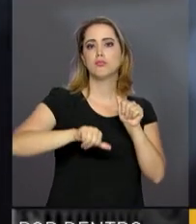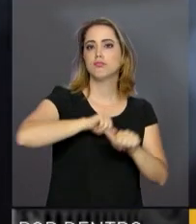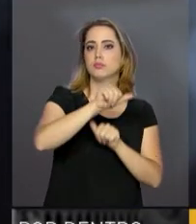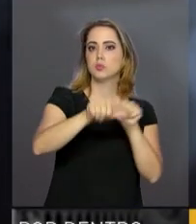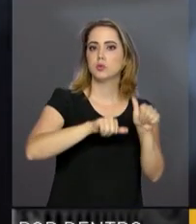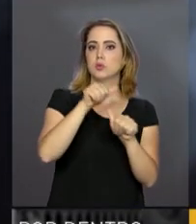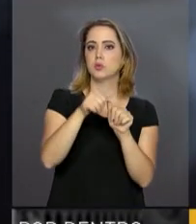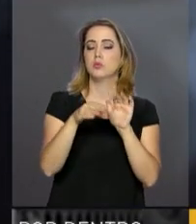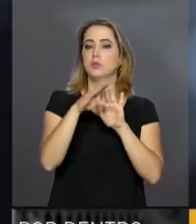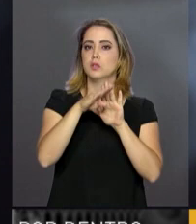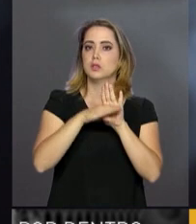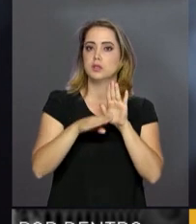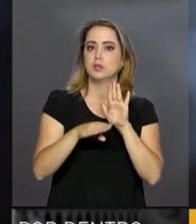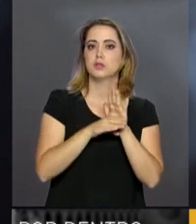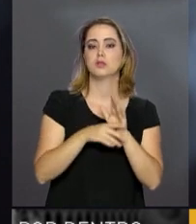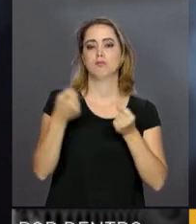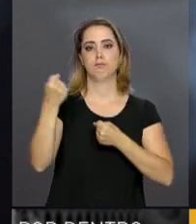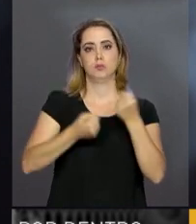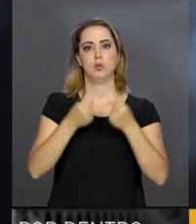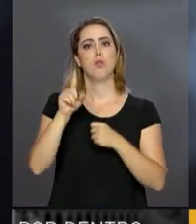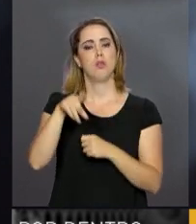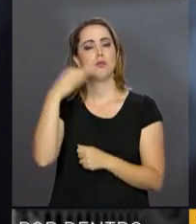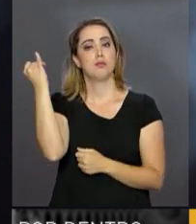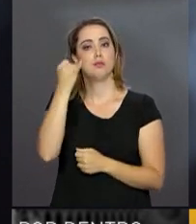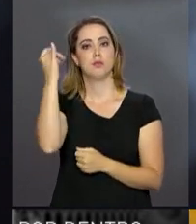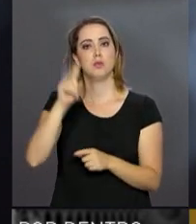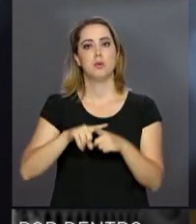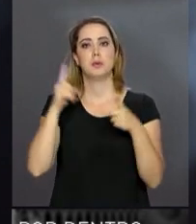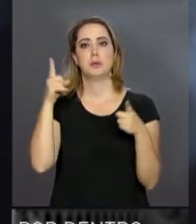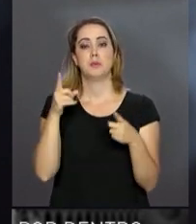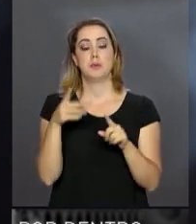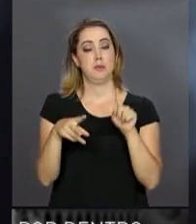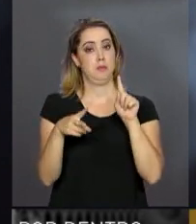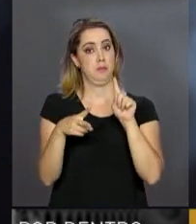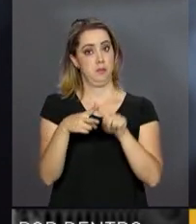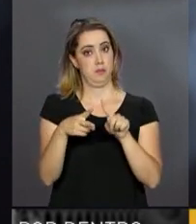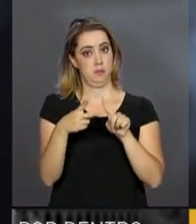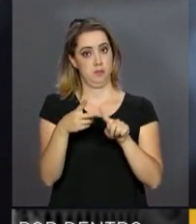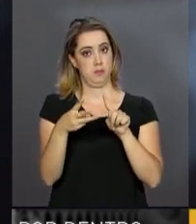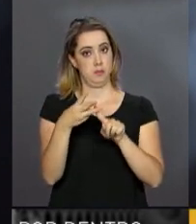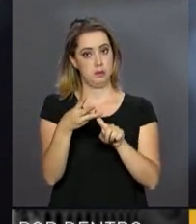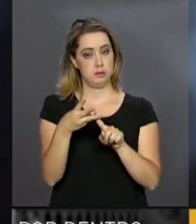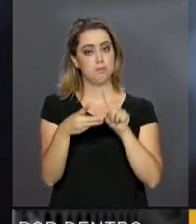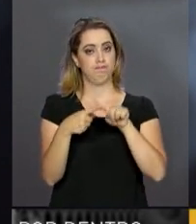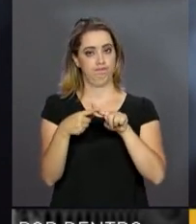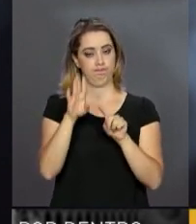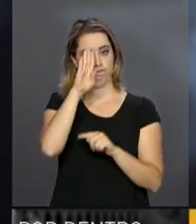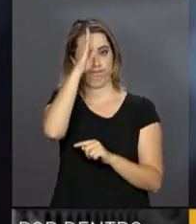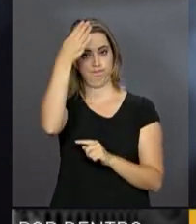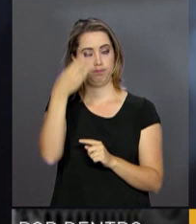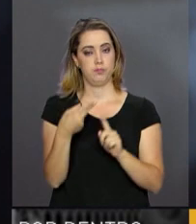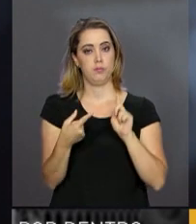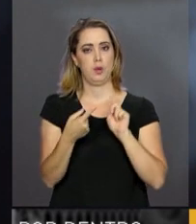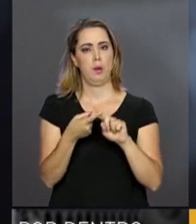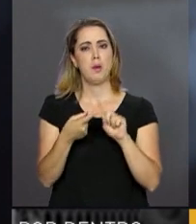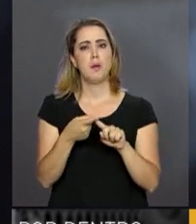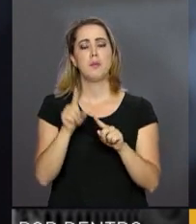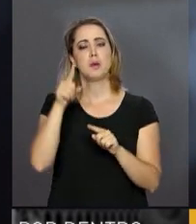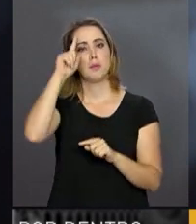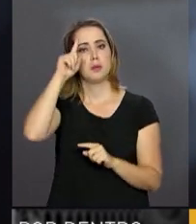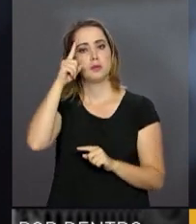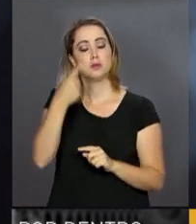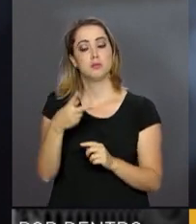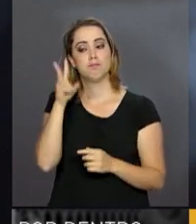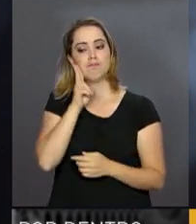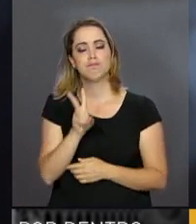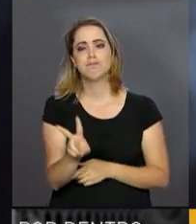Código de Trânsito Brasileiro. Todas são muito importantes, mas gostaríamos de ressaltar três medidas. A primeira, que determinou a